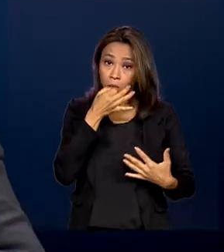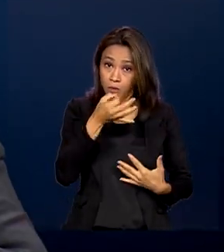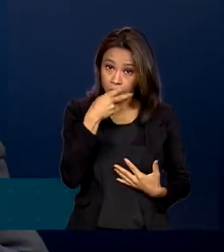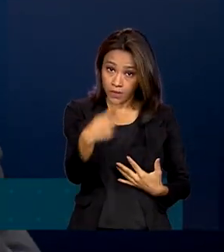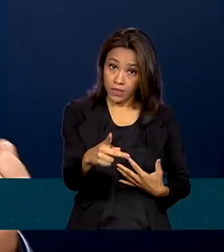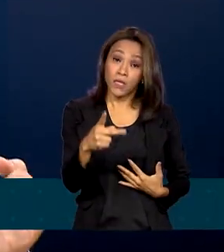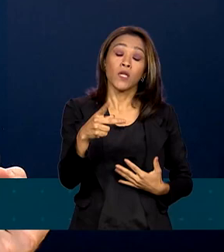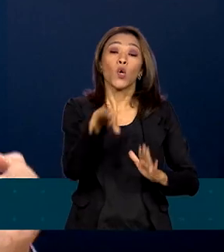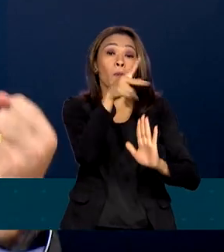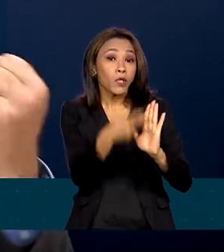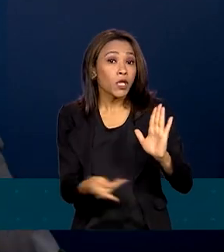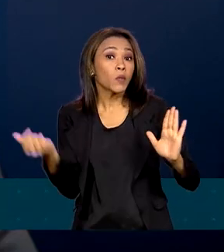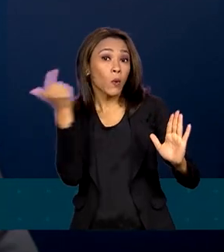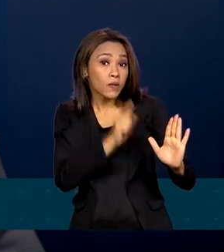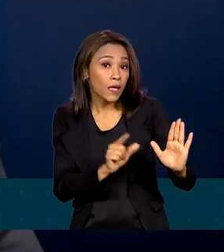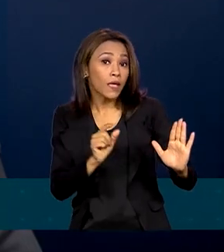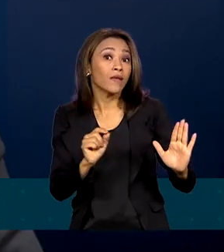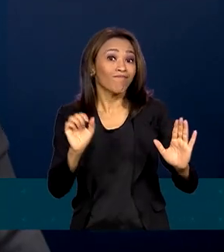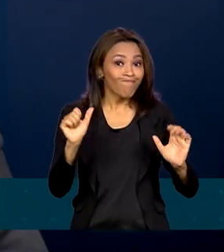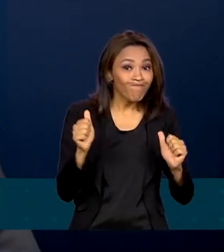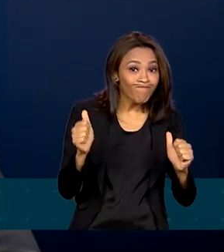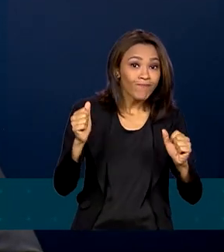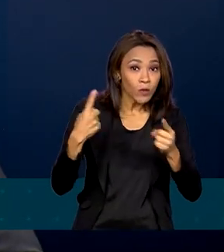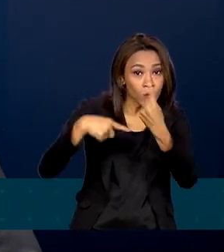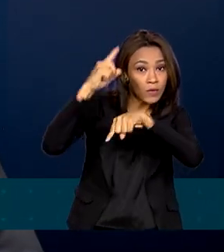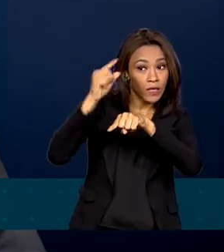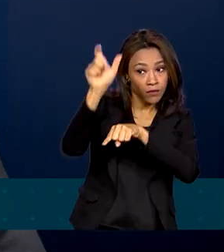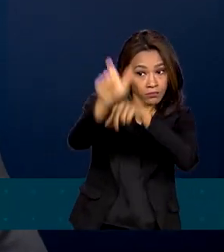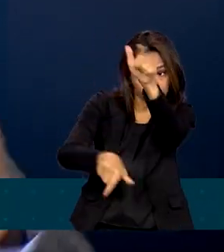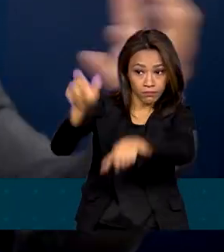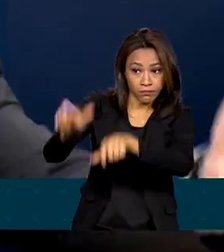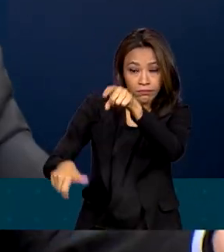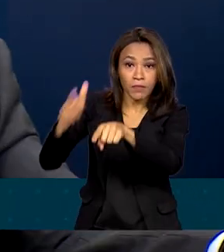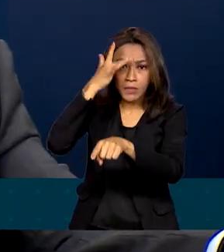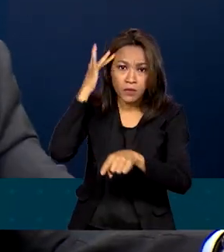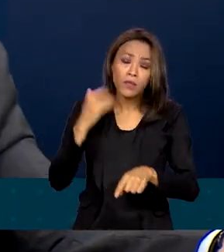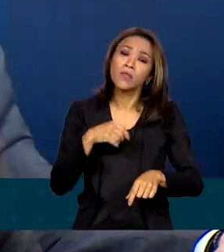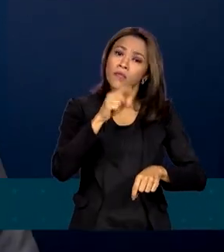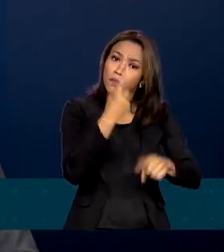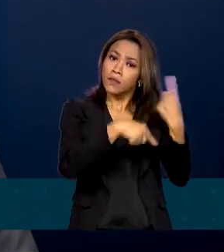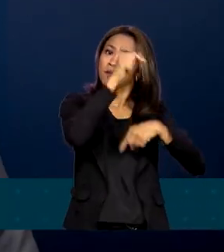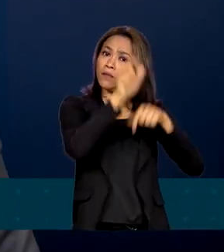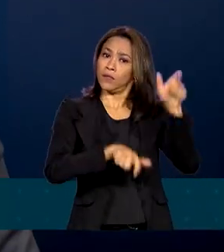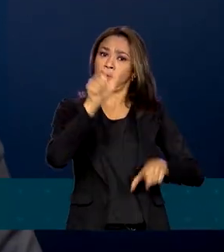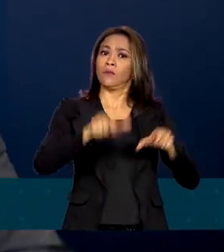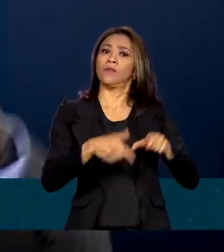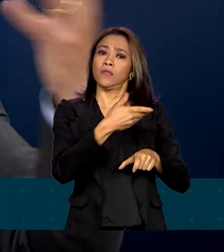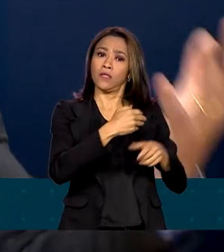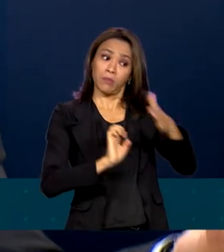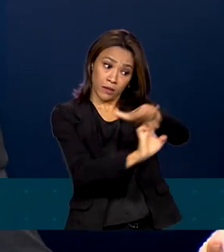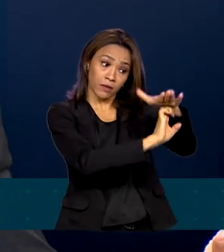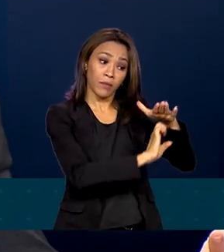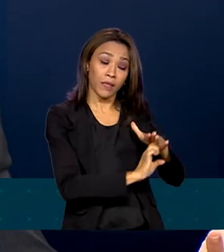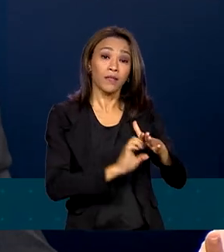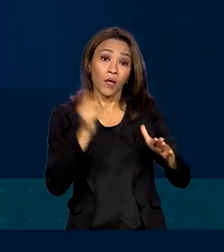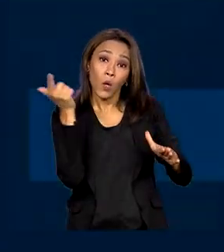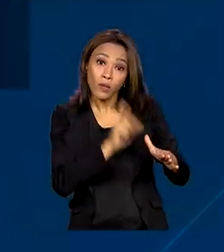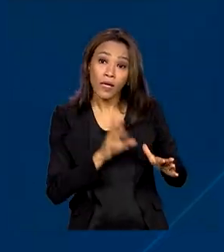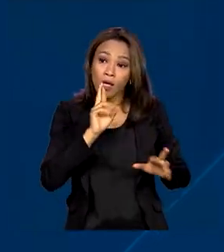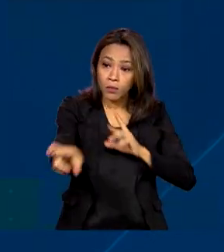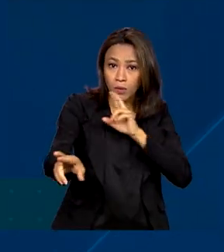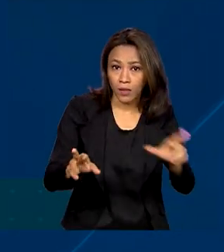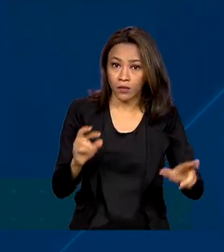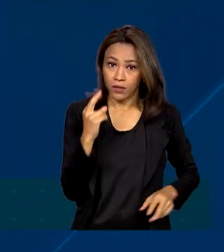de vista, é dar certo para o público, que representa o cidadão, e para o privado. O projeto só dá certo quando ele atende as duas partes.